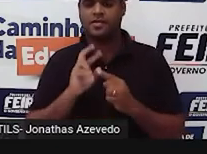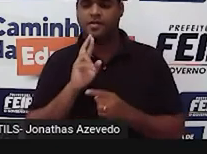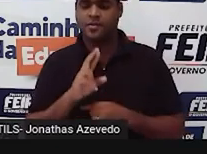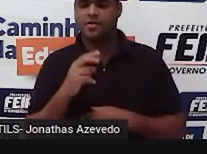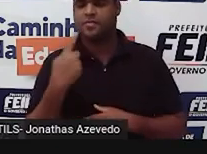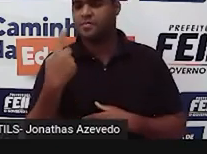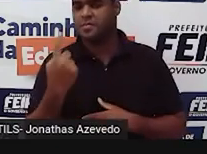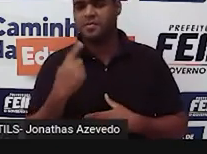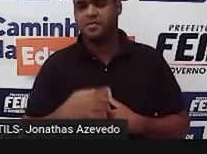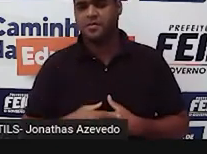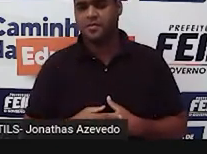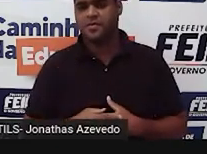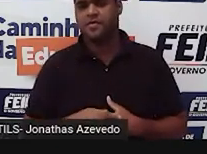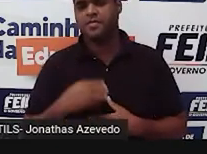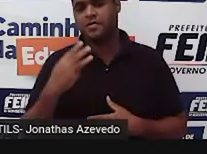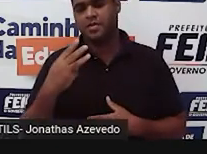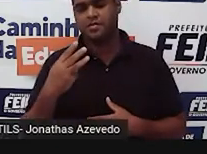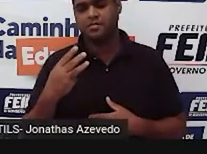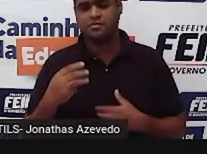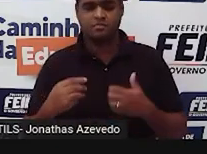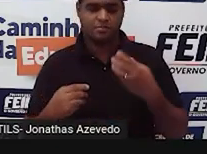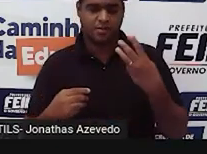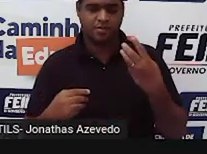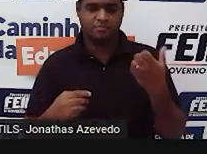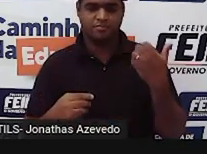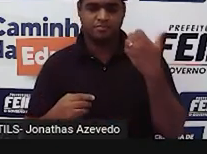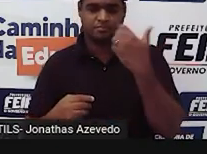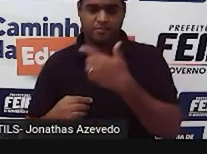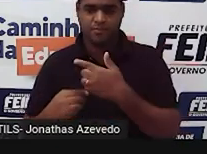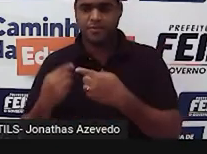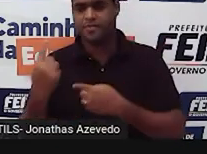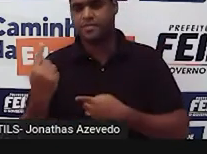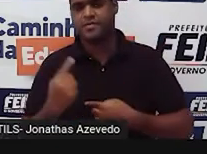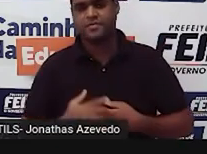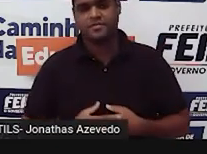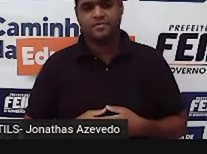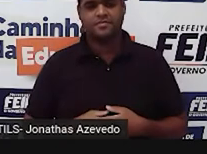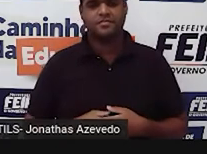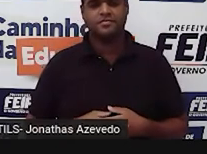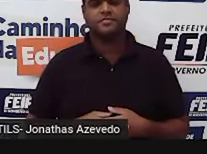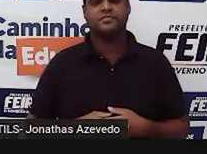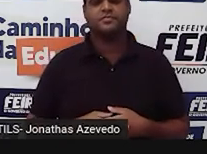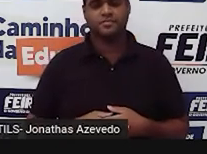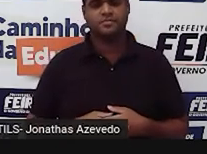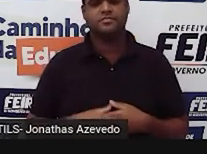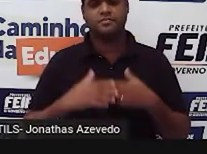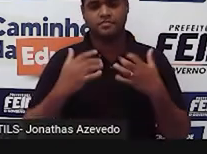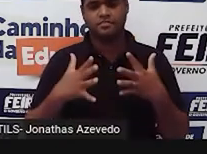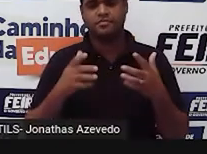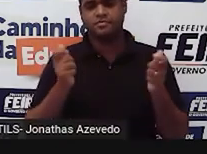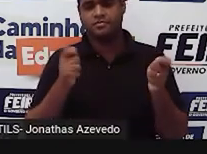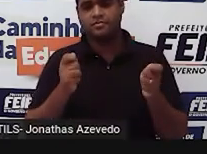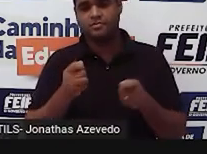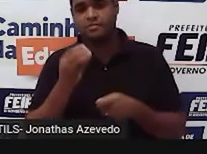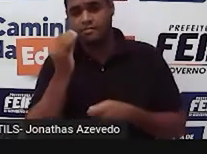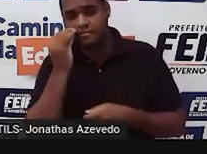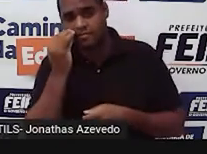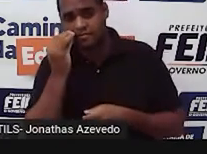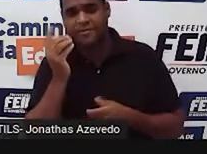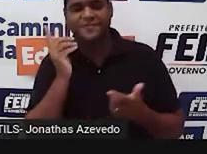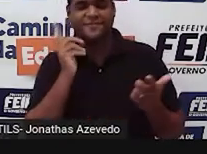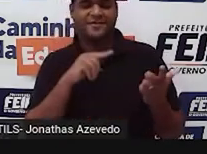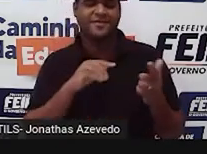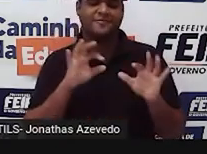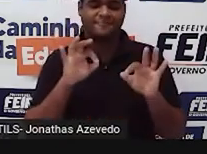Então, 3 é maior do que 1. Então, veja o seguinte, ó. Por isso que deu pra fazer esse